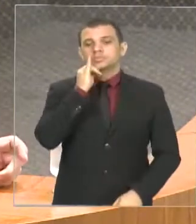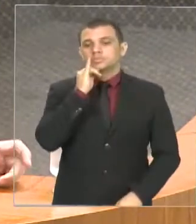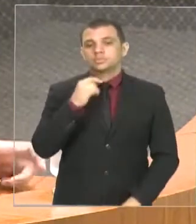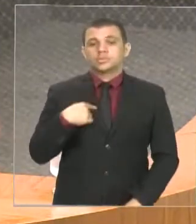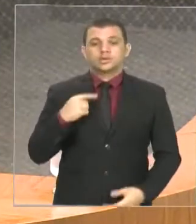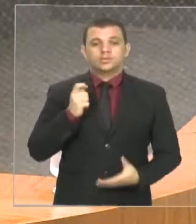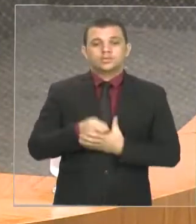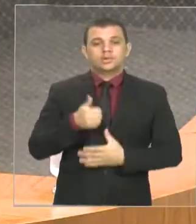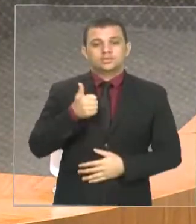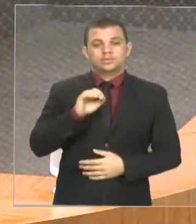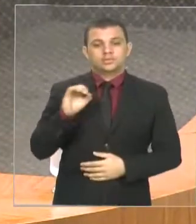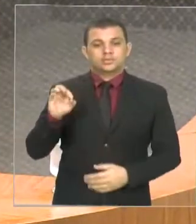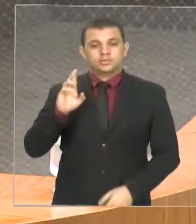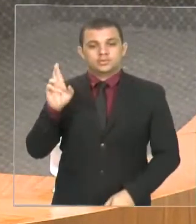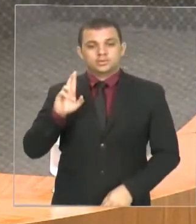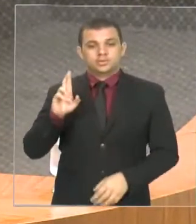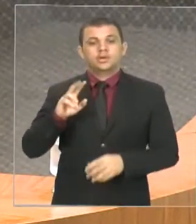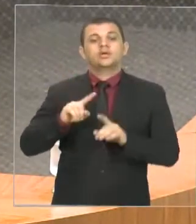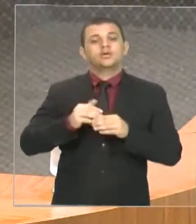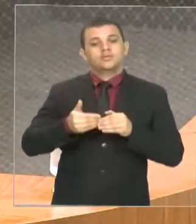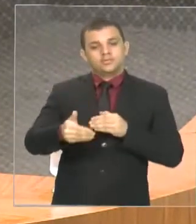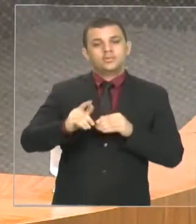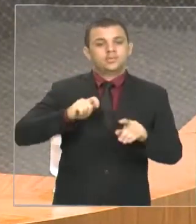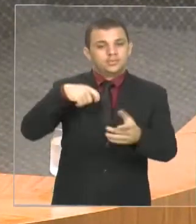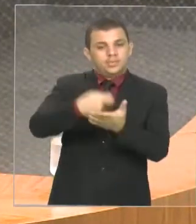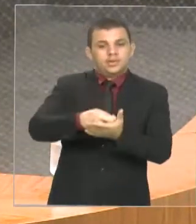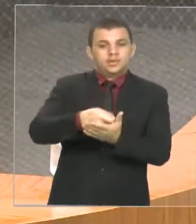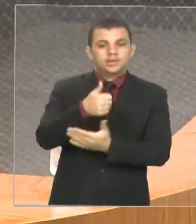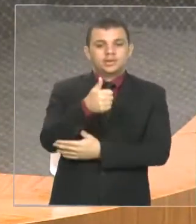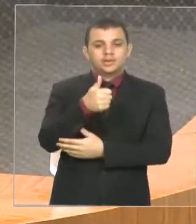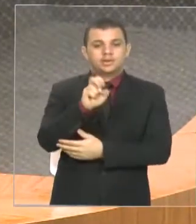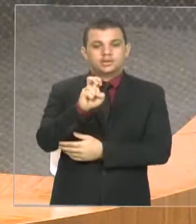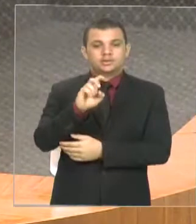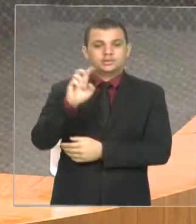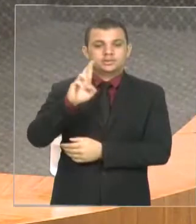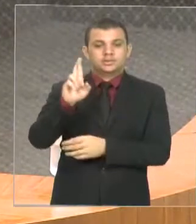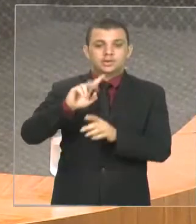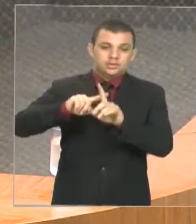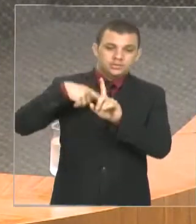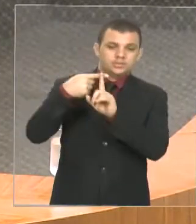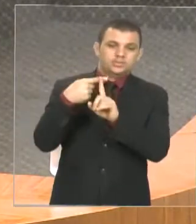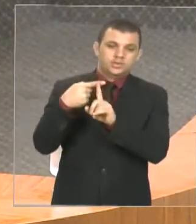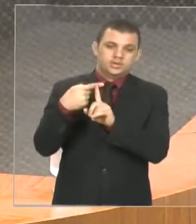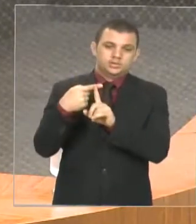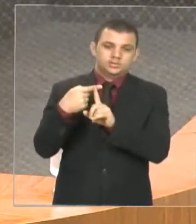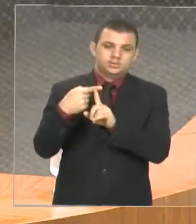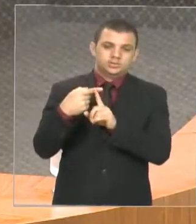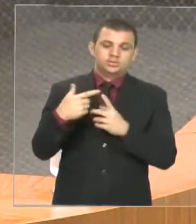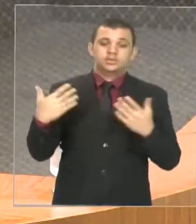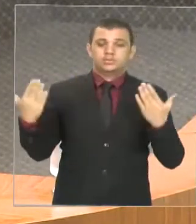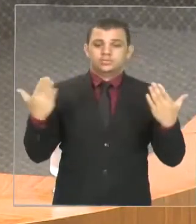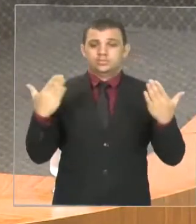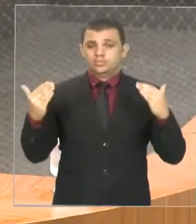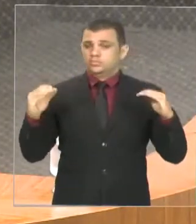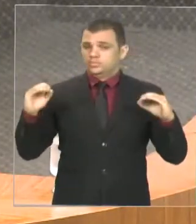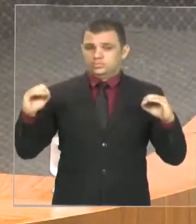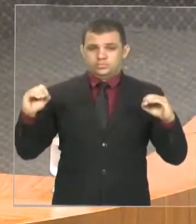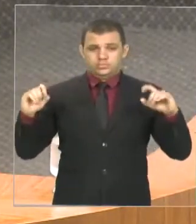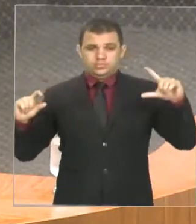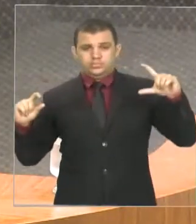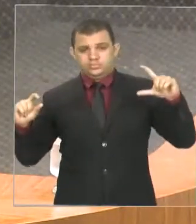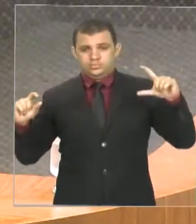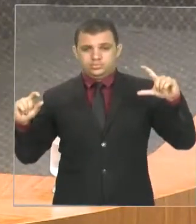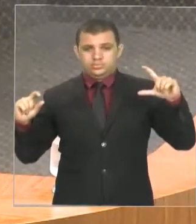reais, 15 reais. Então, realmente, o impacto é incomparável desse aumento que a ANEL